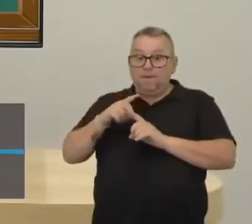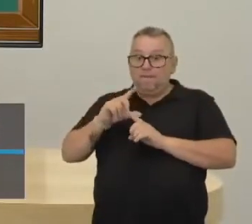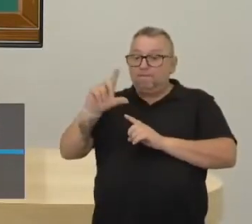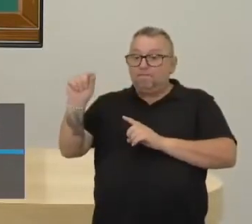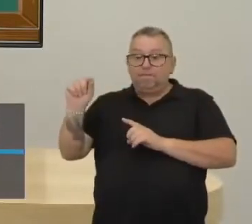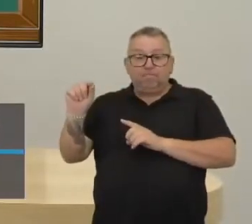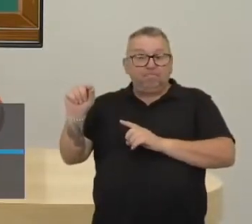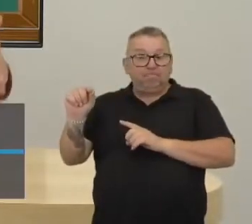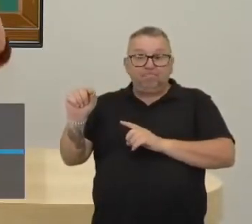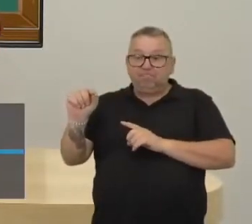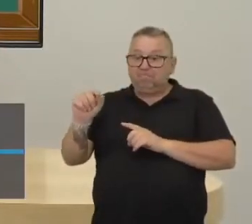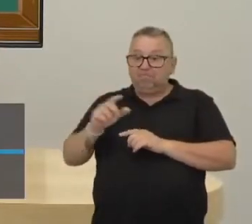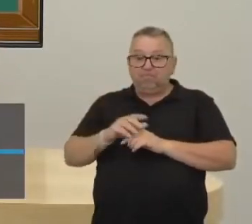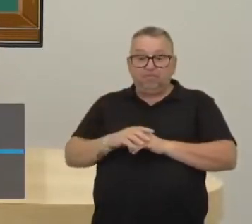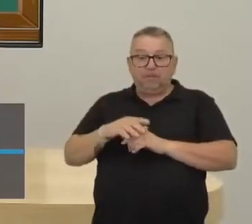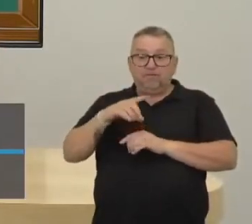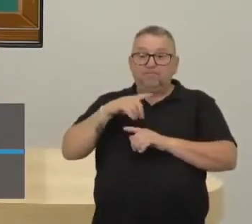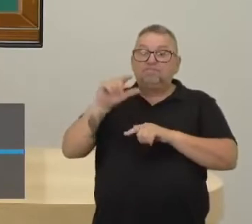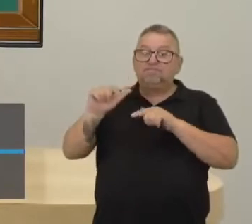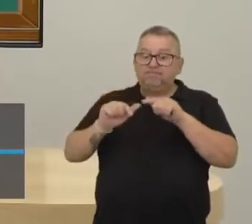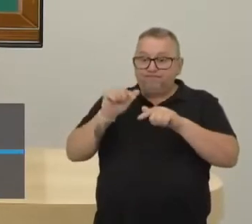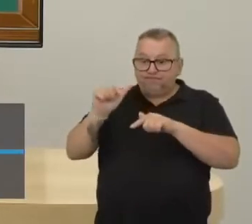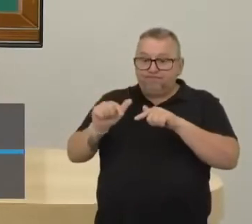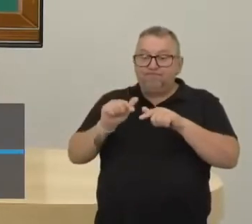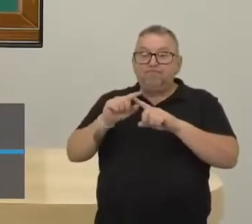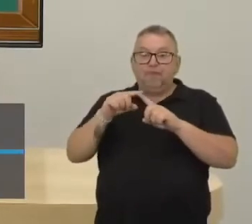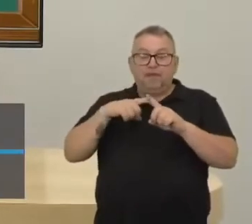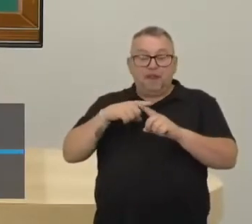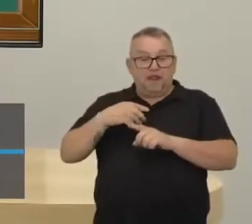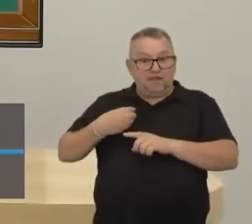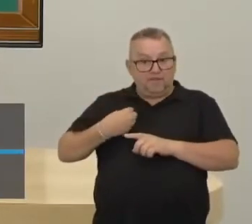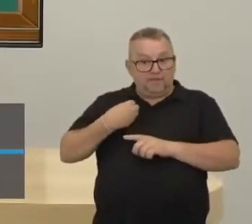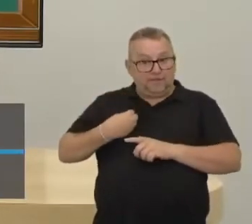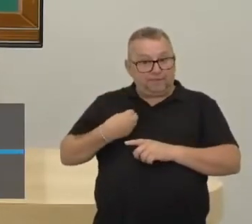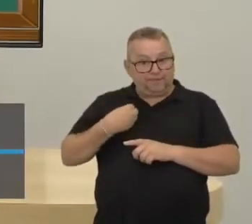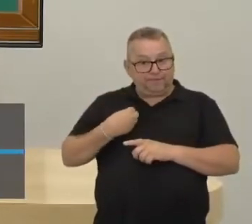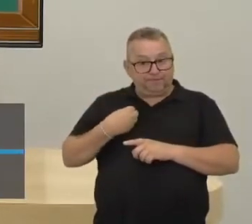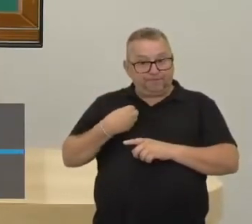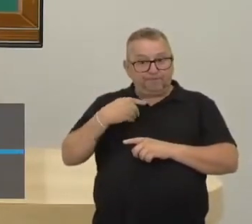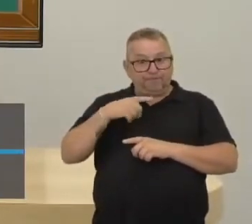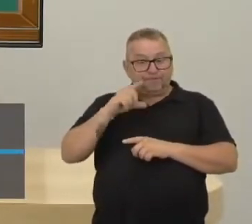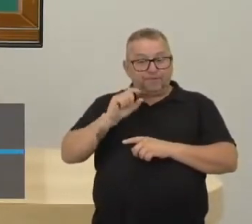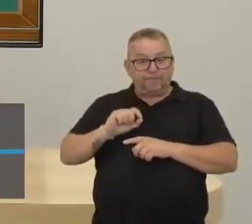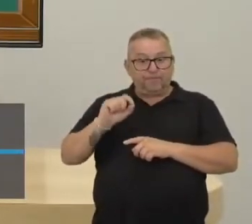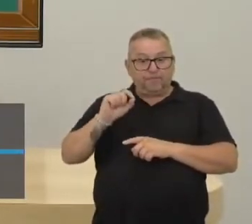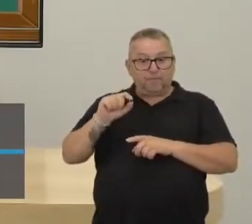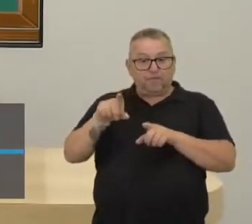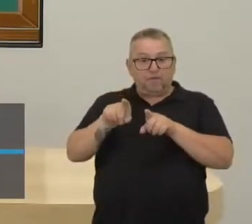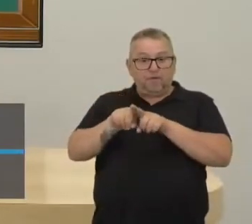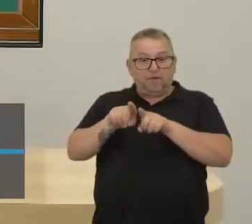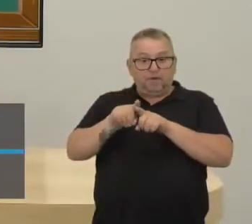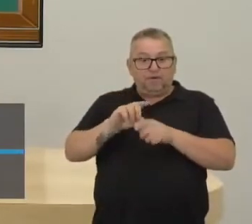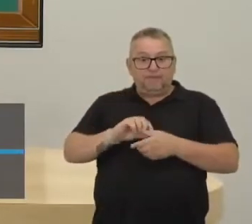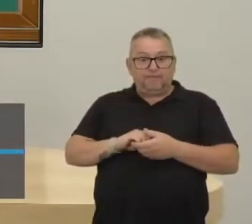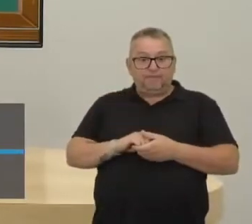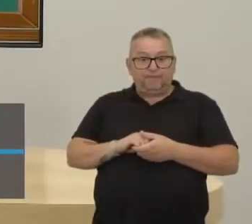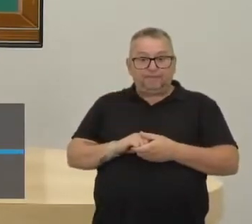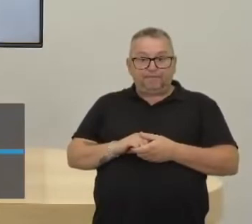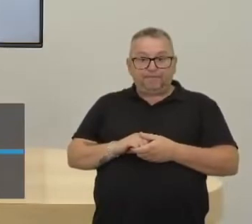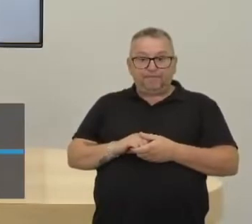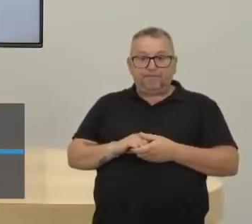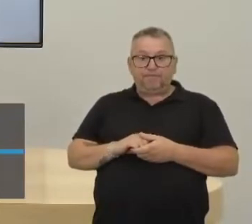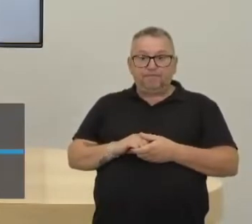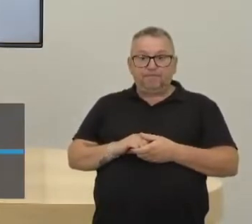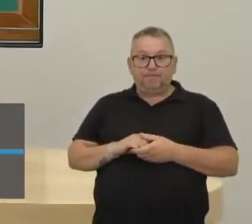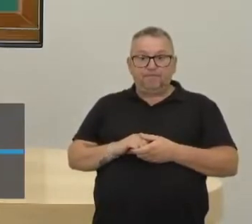do feudo, né? Eles têm que trabalhar no feudo, eles têm que viver no feudo. E tem uma questão também, gente. Ó, tem uma questão